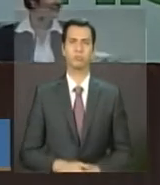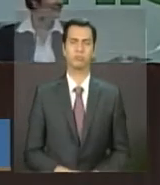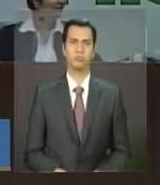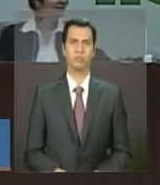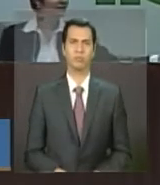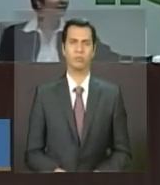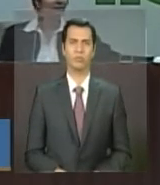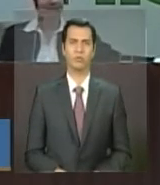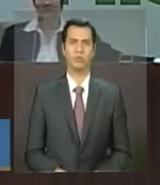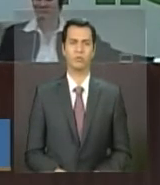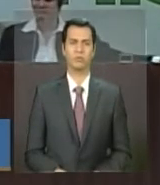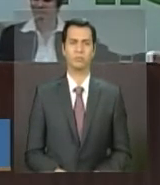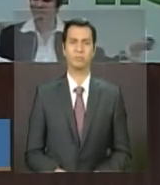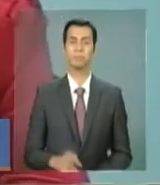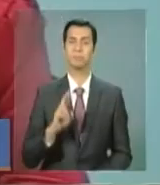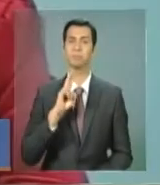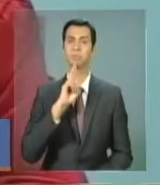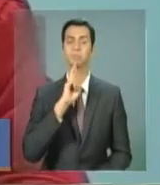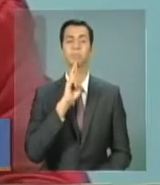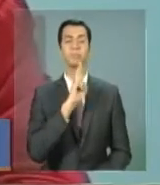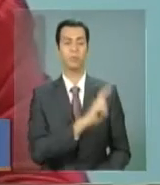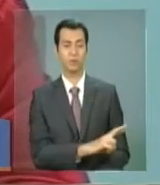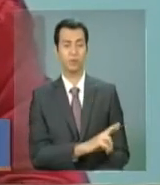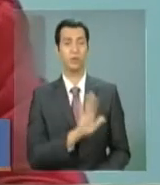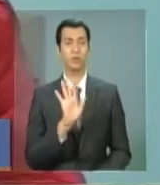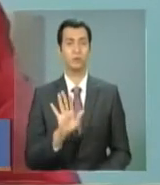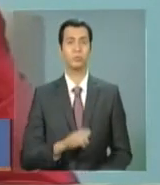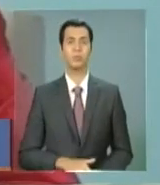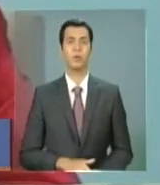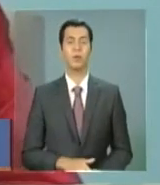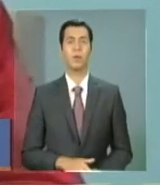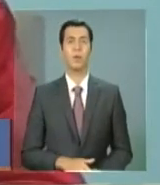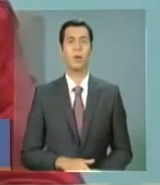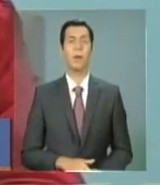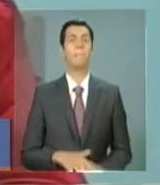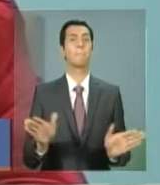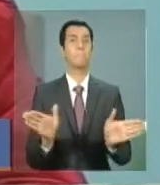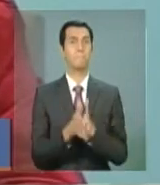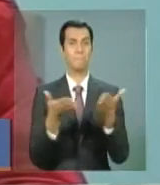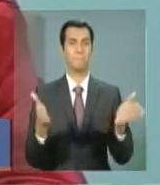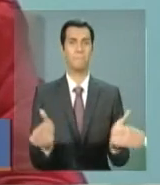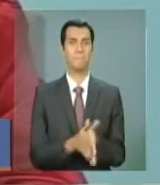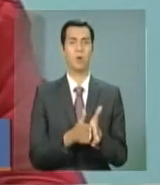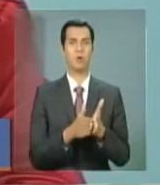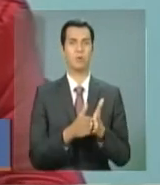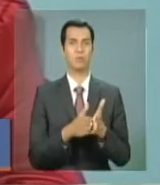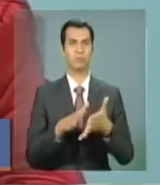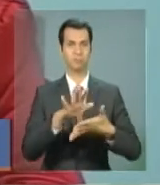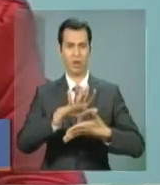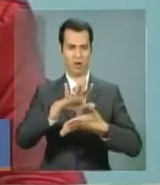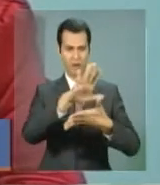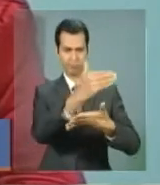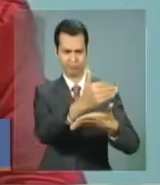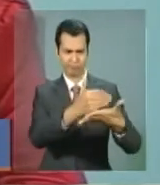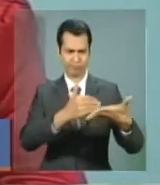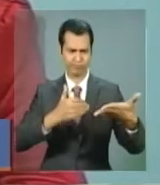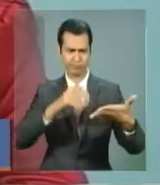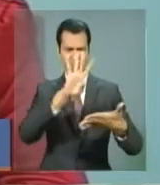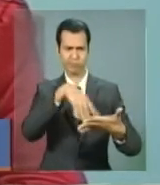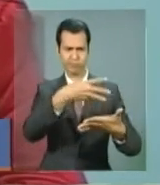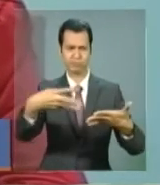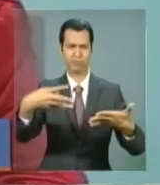O mapa de pobreza, todos podem acessar, não apenas a